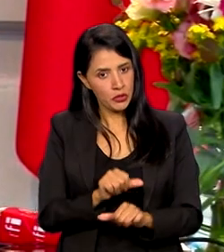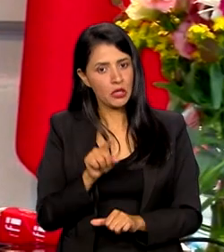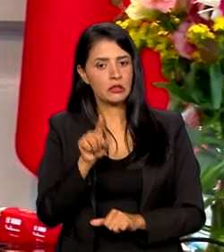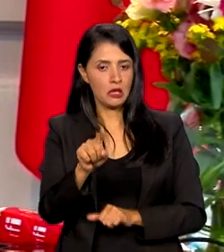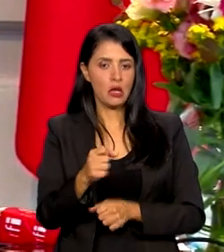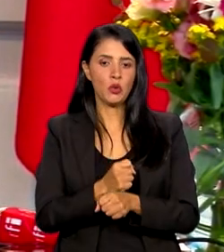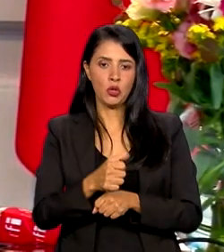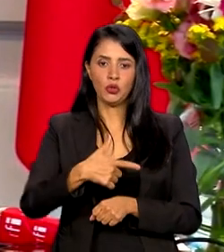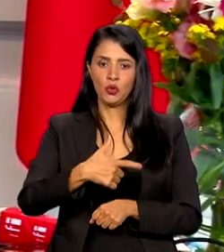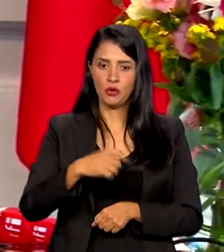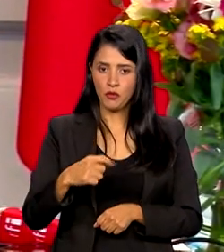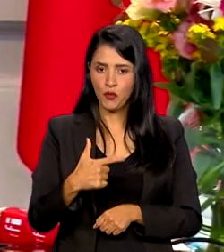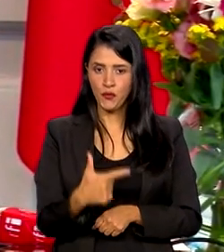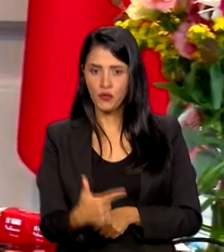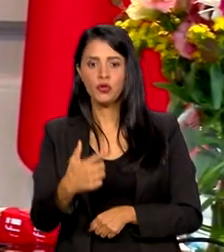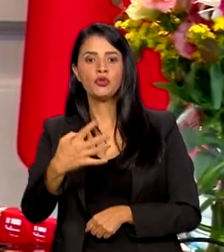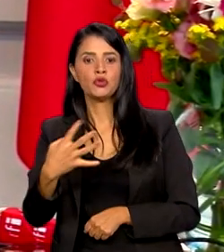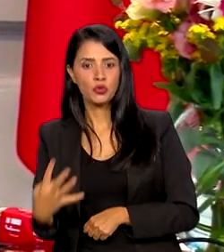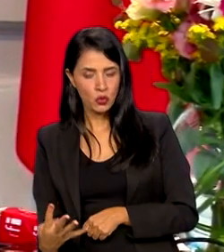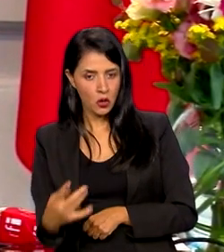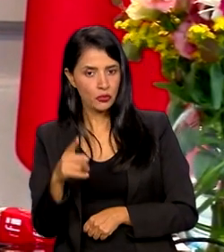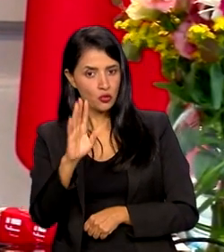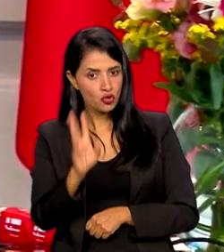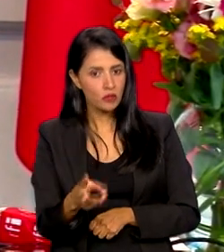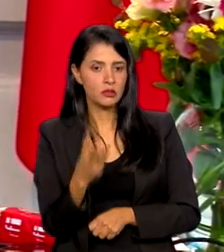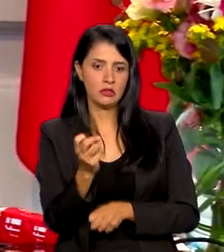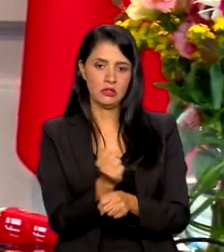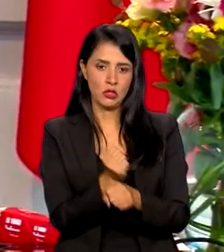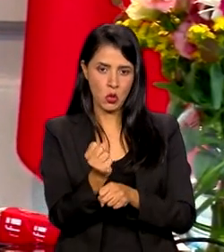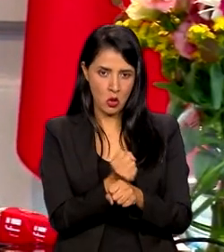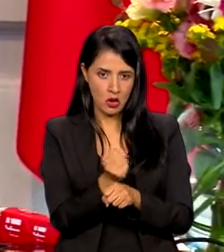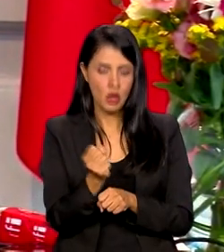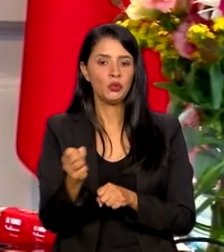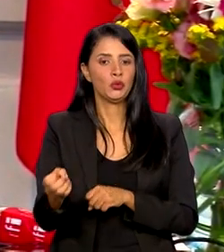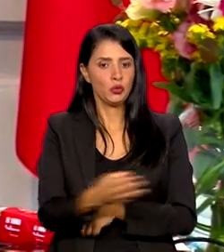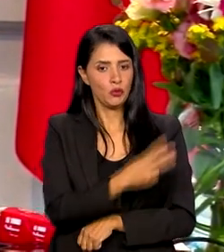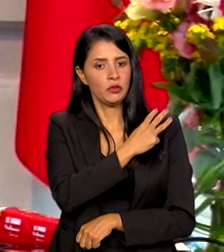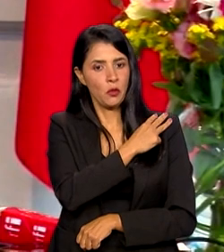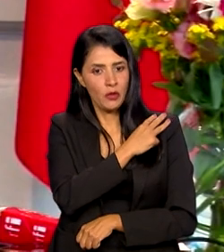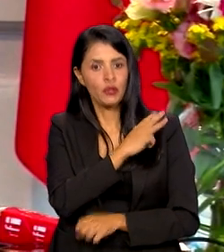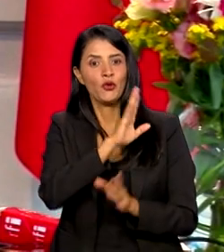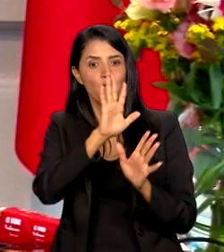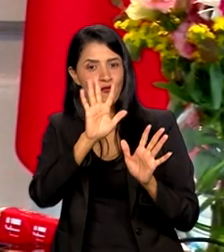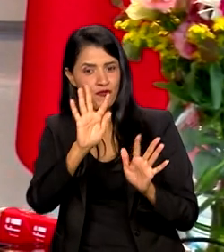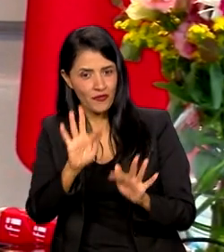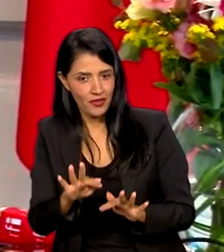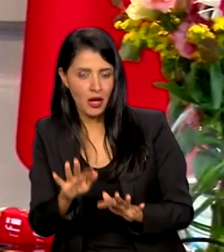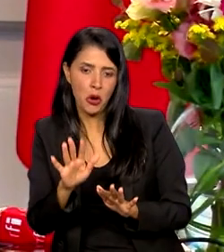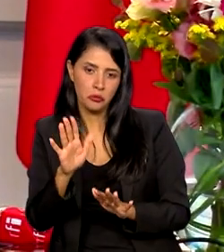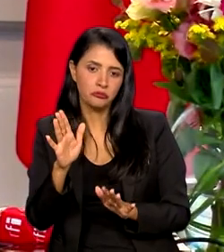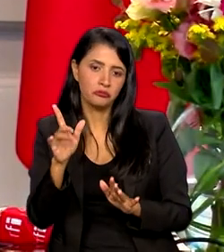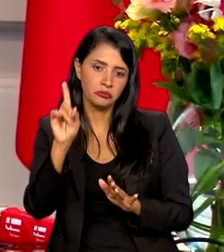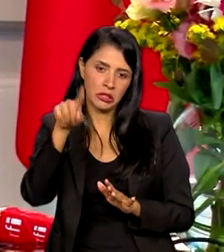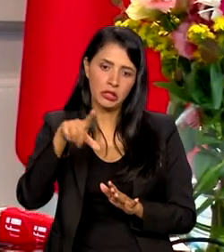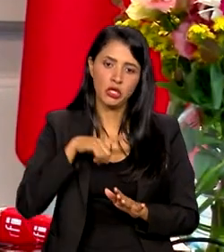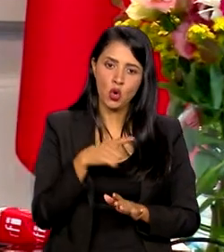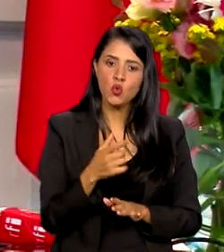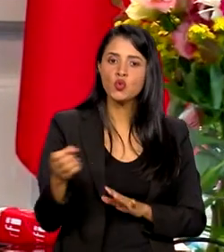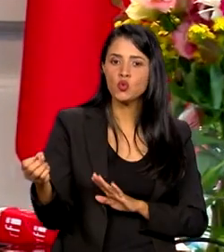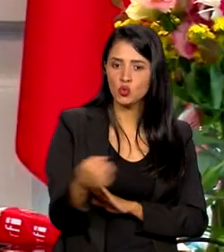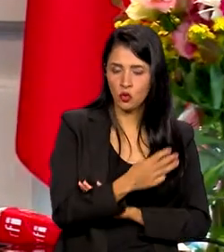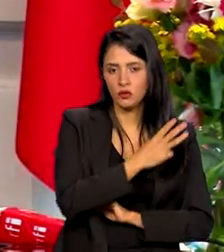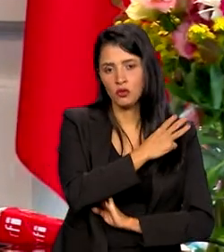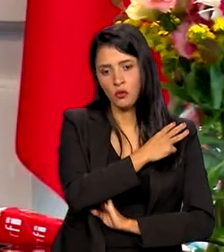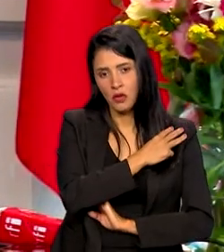que seria o terceiro ano da implementação já do terceiro ano do ensino médio. Portanto, no final do ano já teremos um novo ensino médio, partir já do